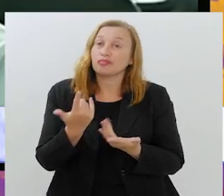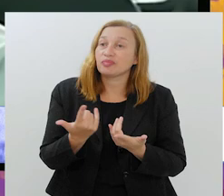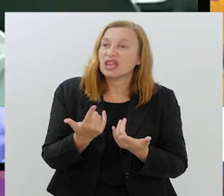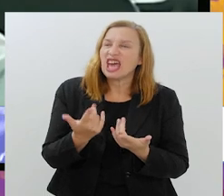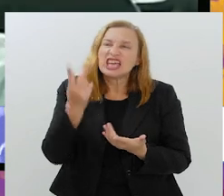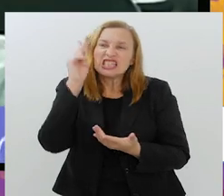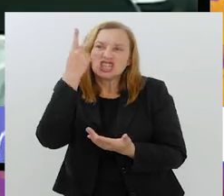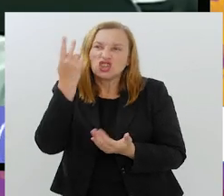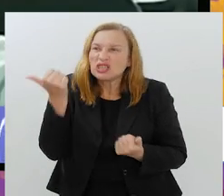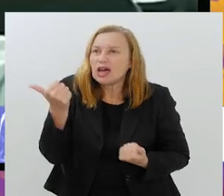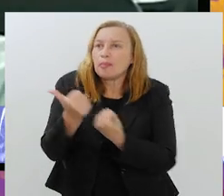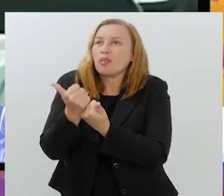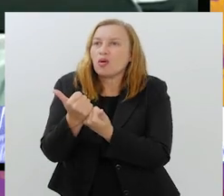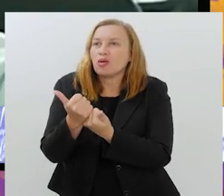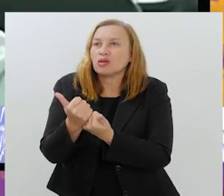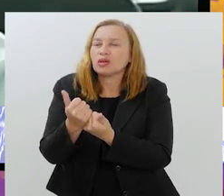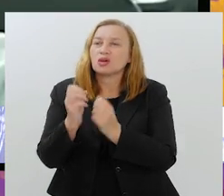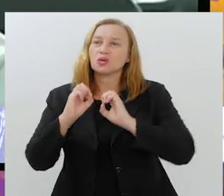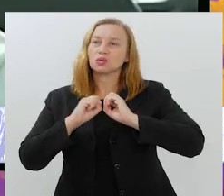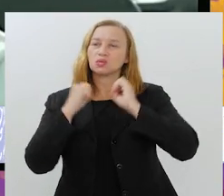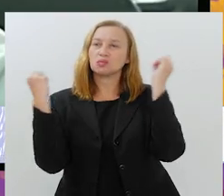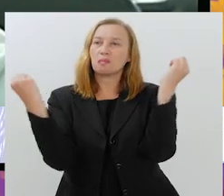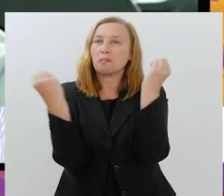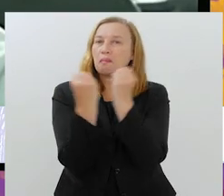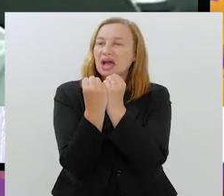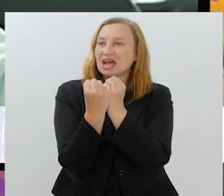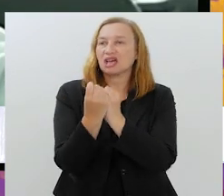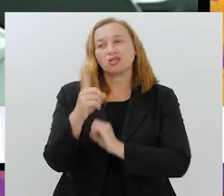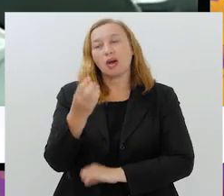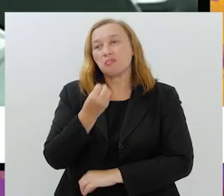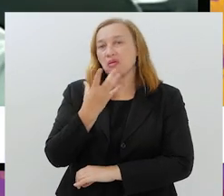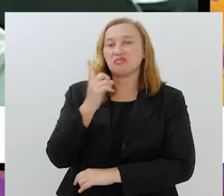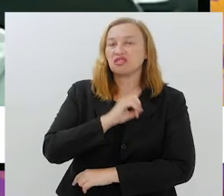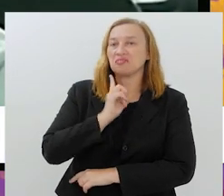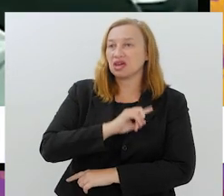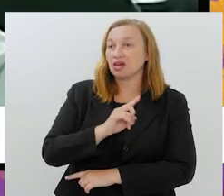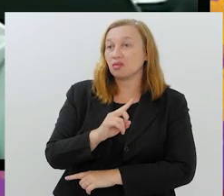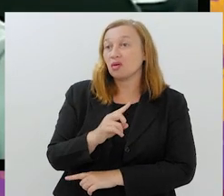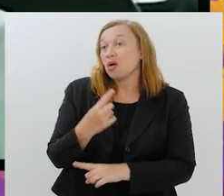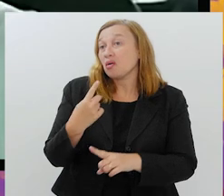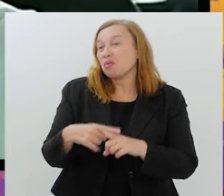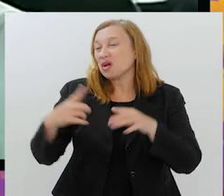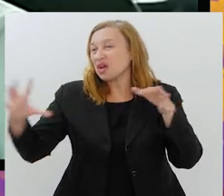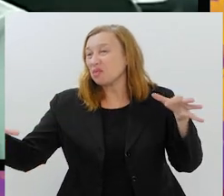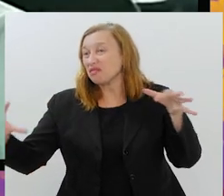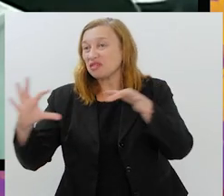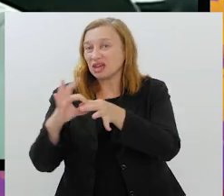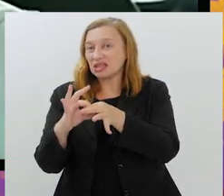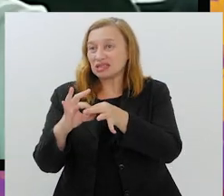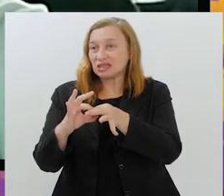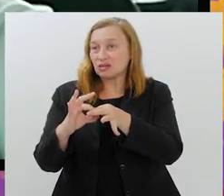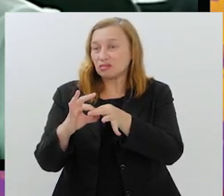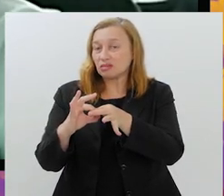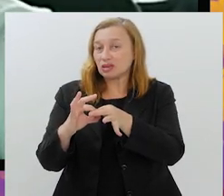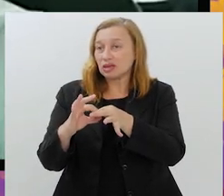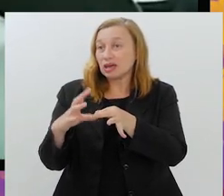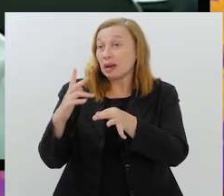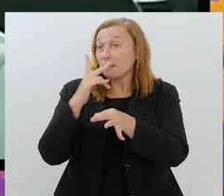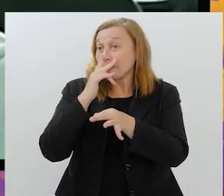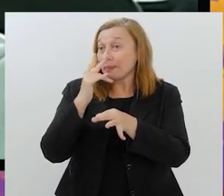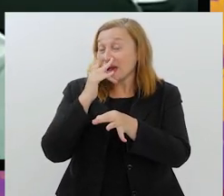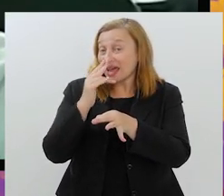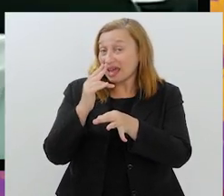decepcionante. Essa história de se apoiar muito no Maracanã não foi bom para o Flamengo porque cria uma vinculação afetiva, mas não é dele.